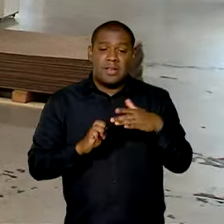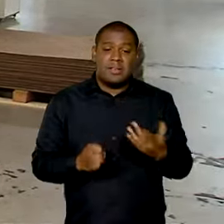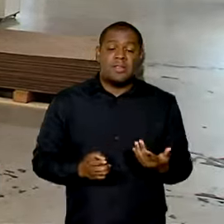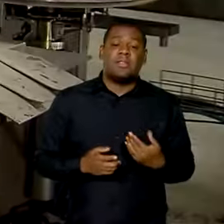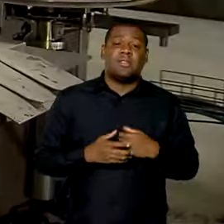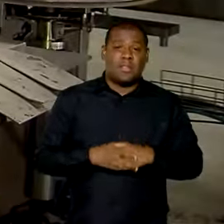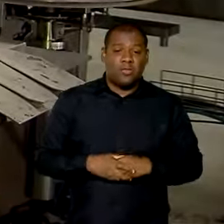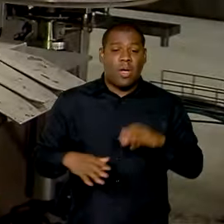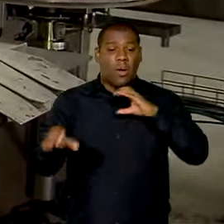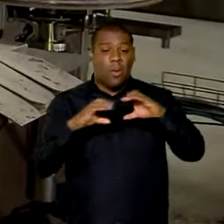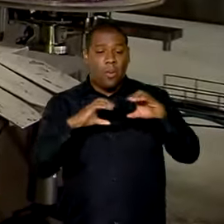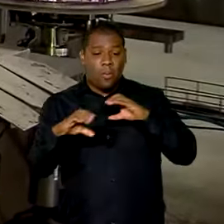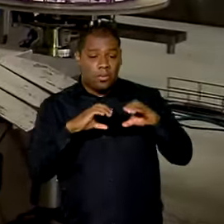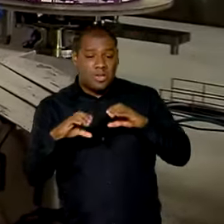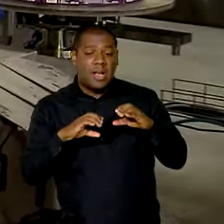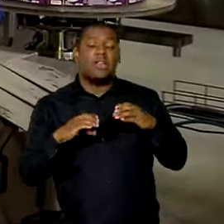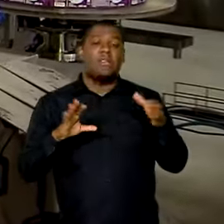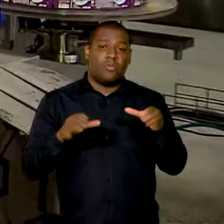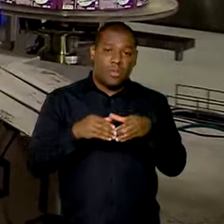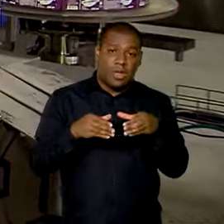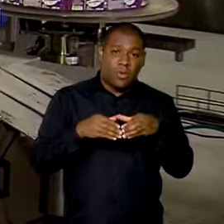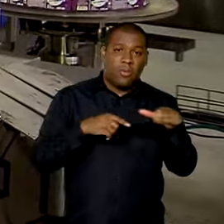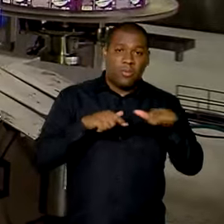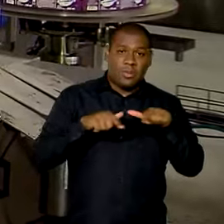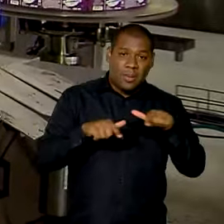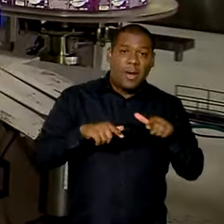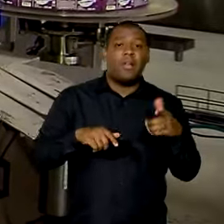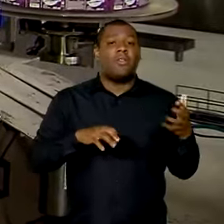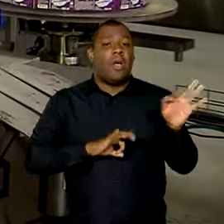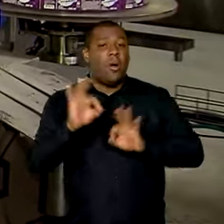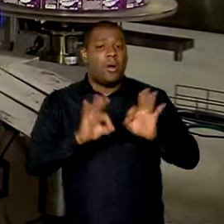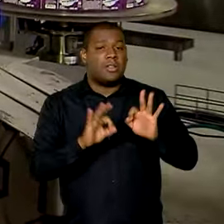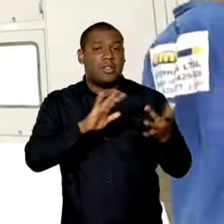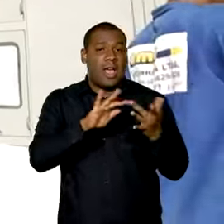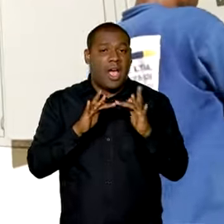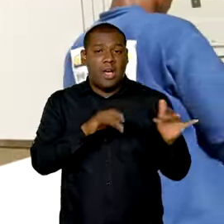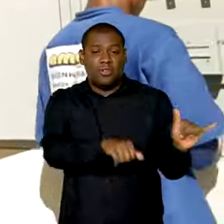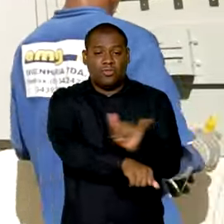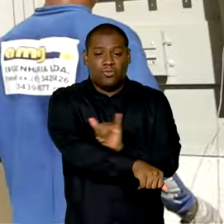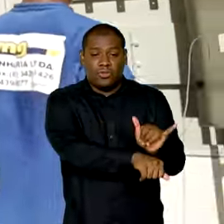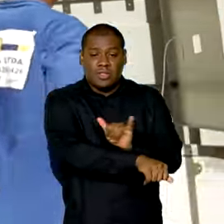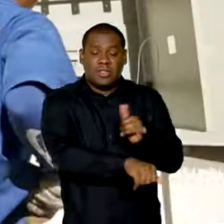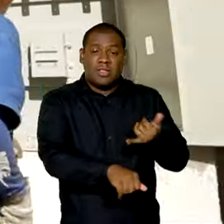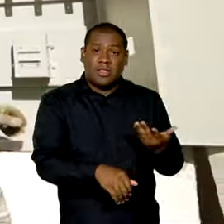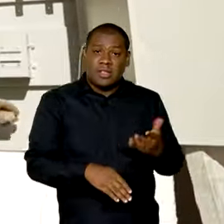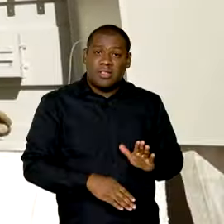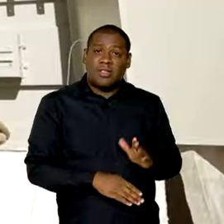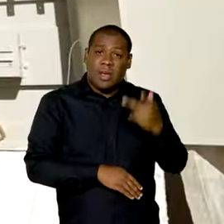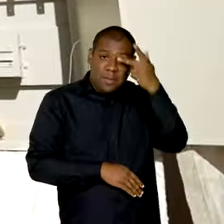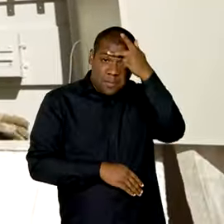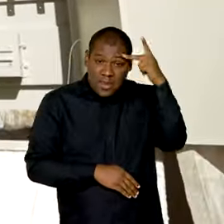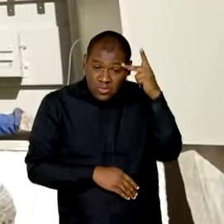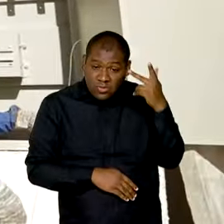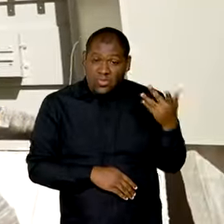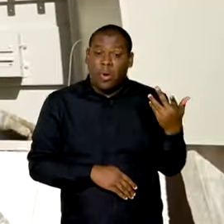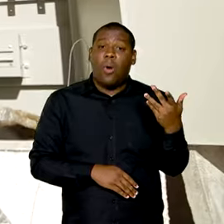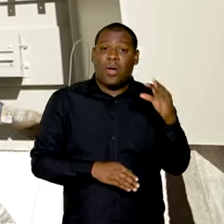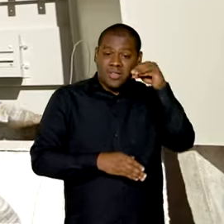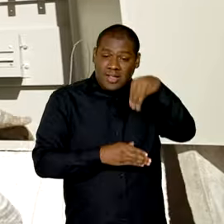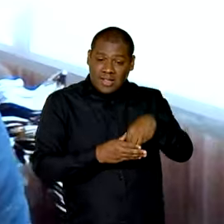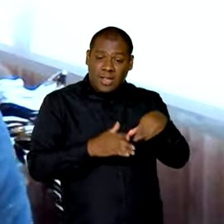trabalhadores e pensarem em ações que tragam maior conforto e condições adequadas no ambiente